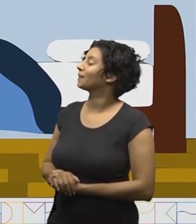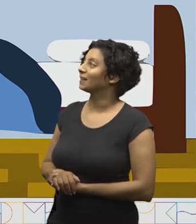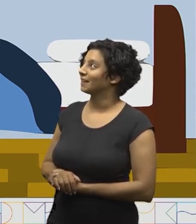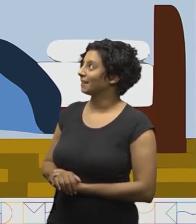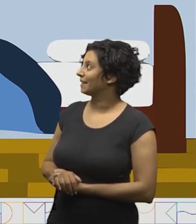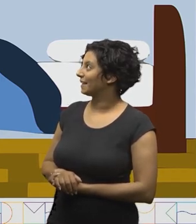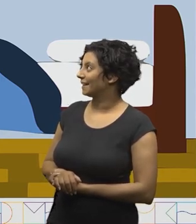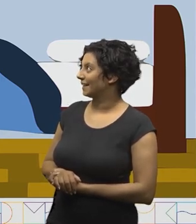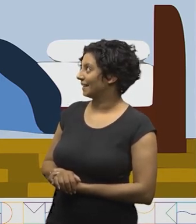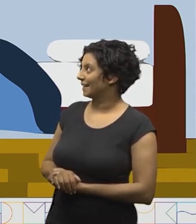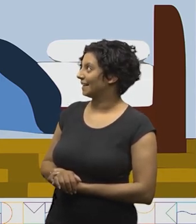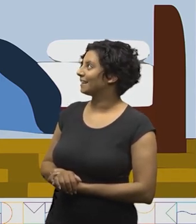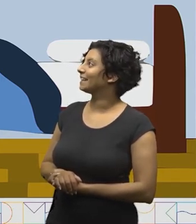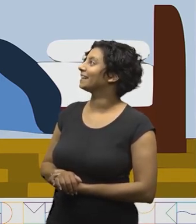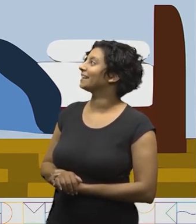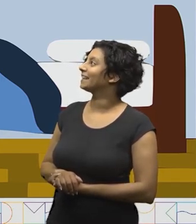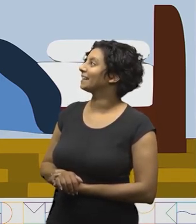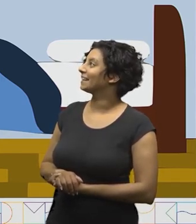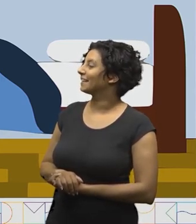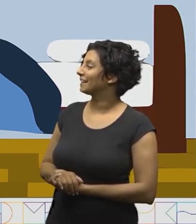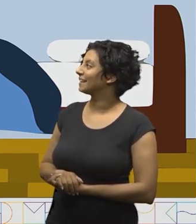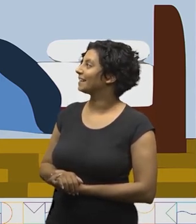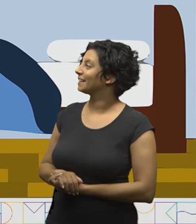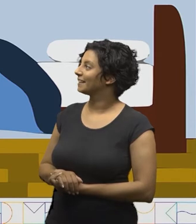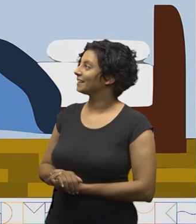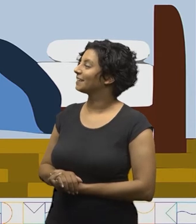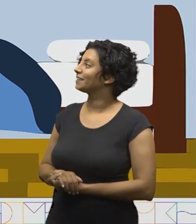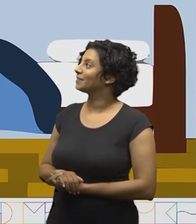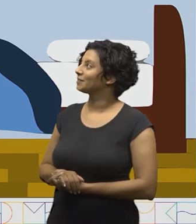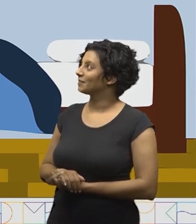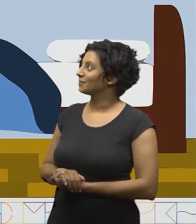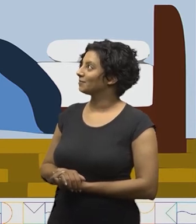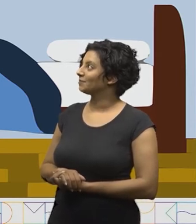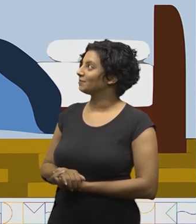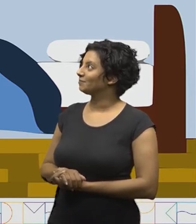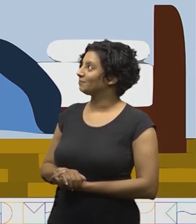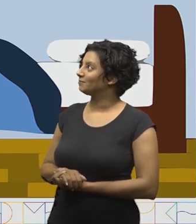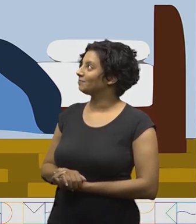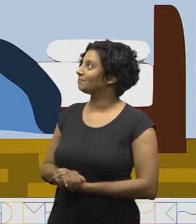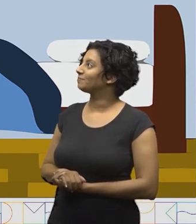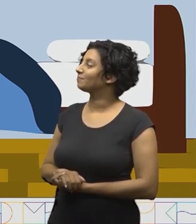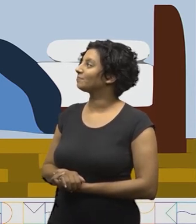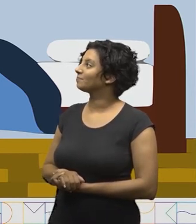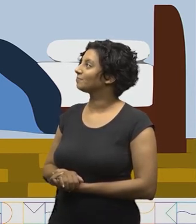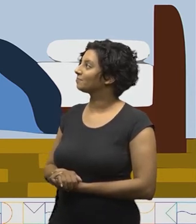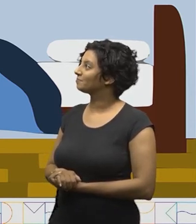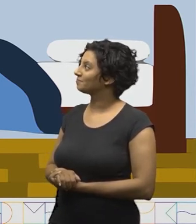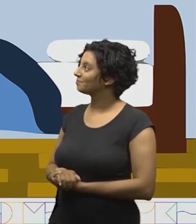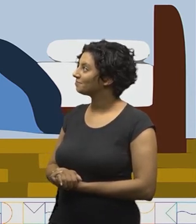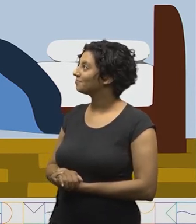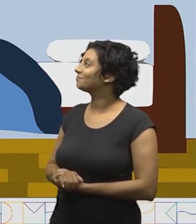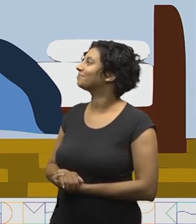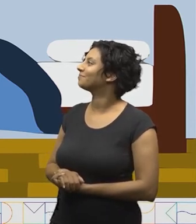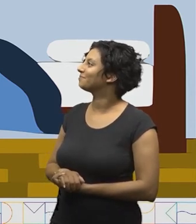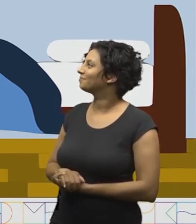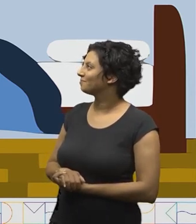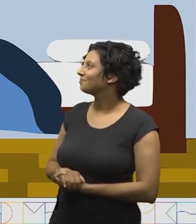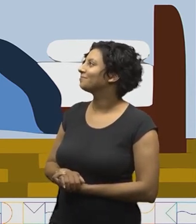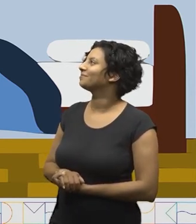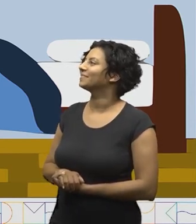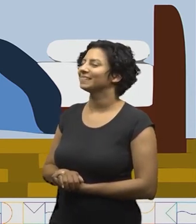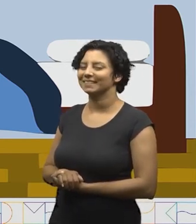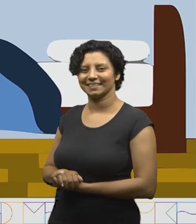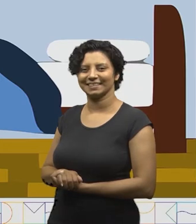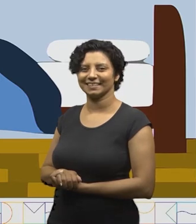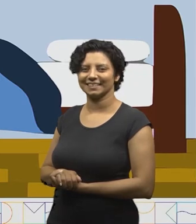de Pedro não é preto, tem o peito do pé mais preto do que